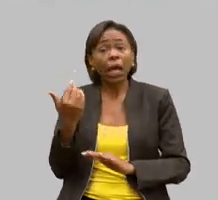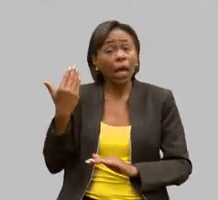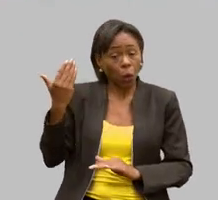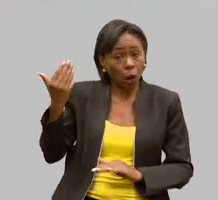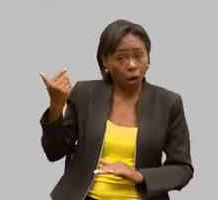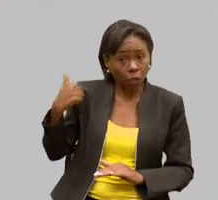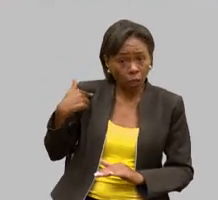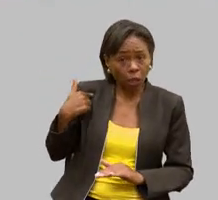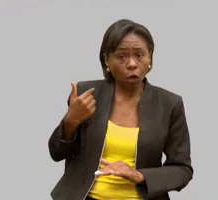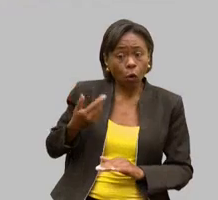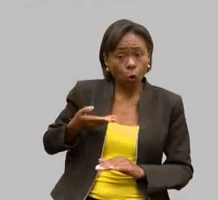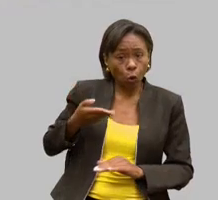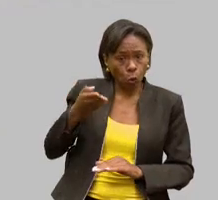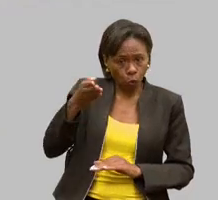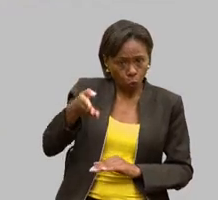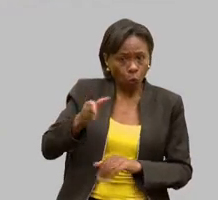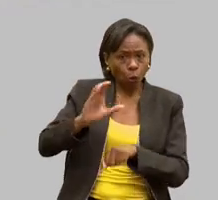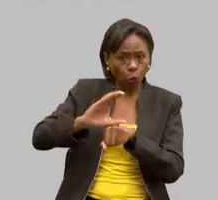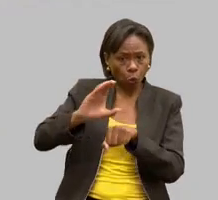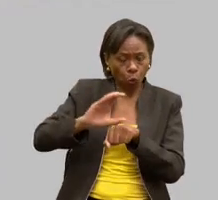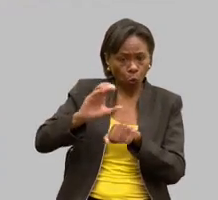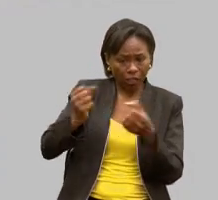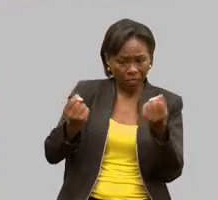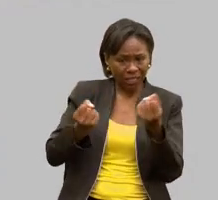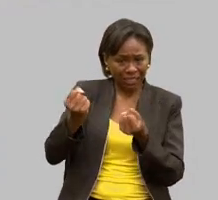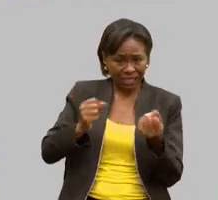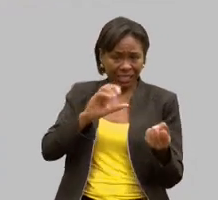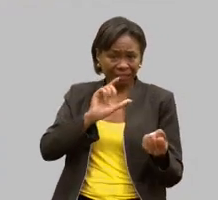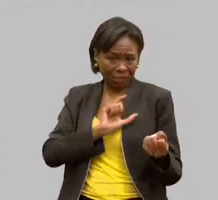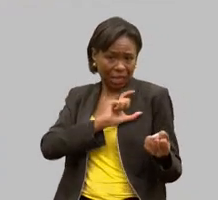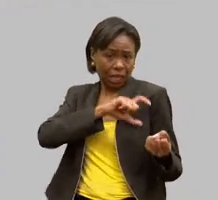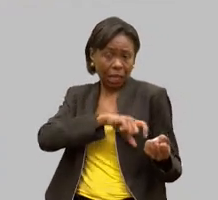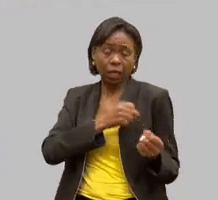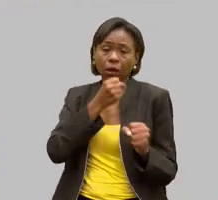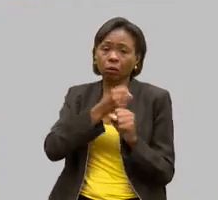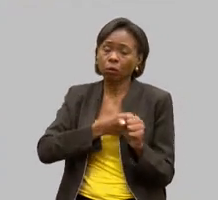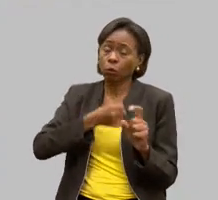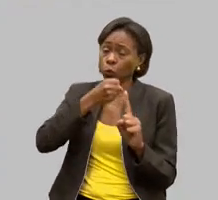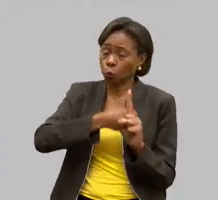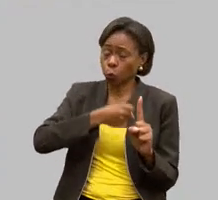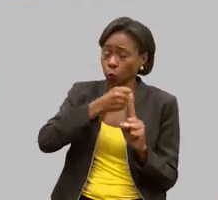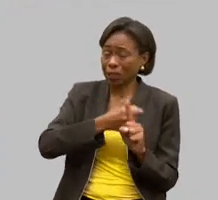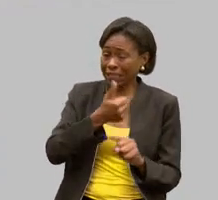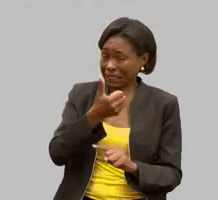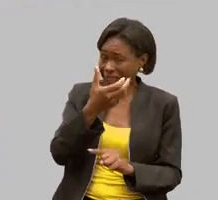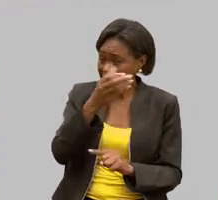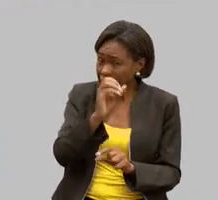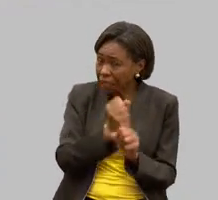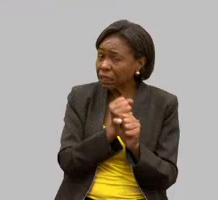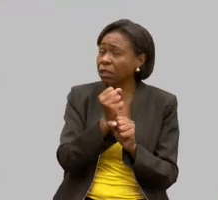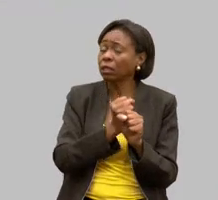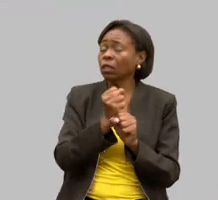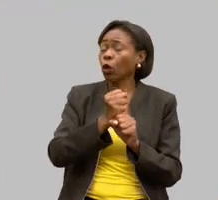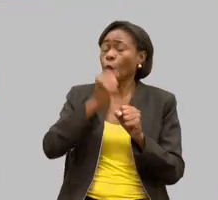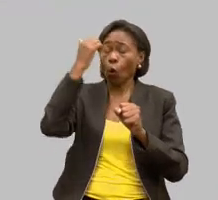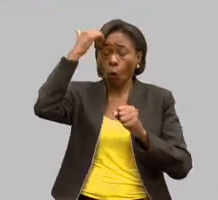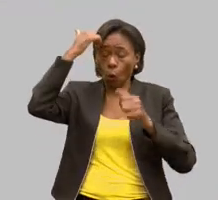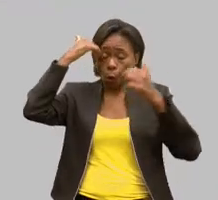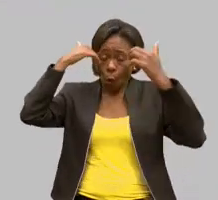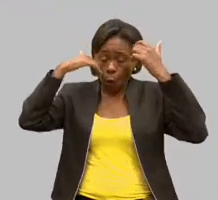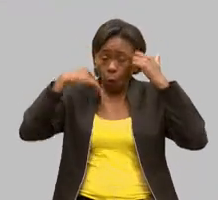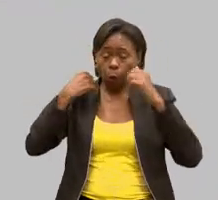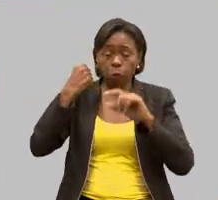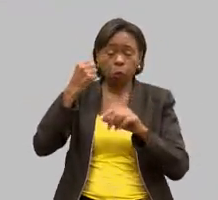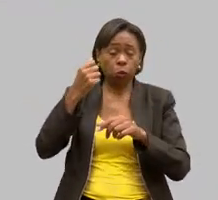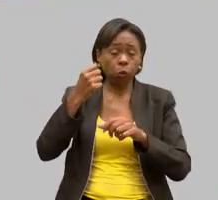você sabe, são dez anos de luta, não ganhei carteira de graça, não, foi de muita luta, de muito suor, ela teve que ir lá fazer a defesa de